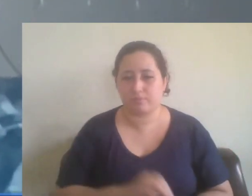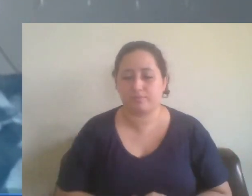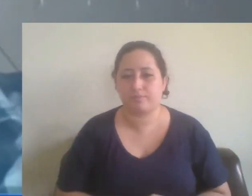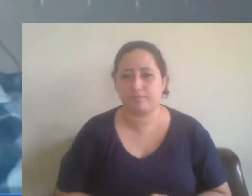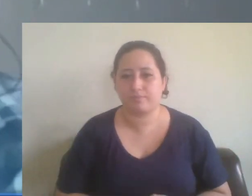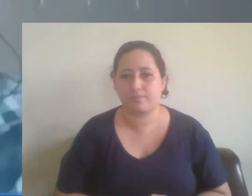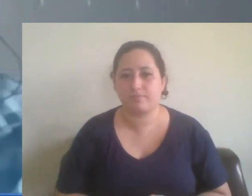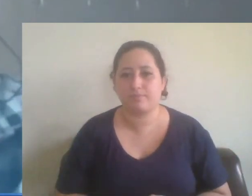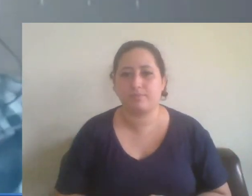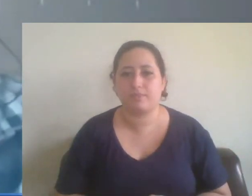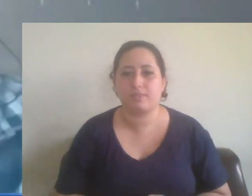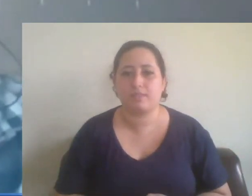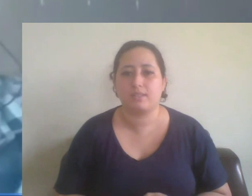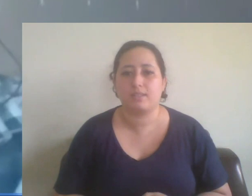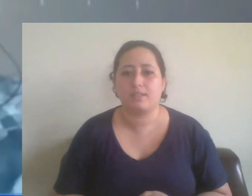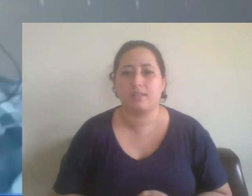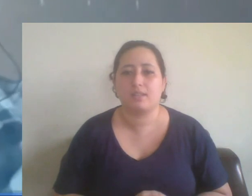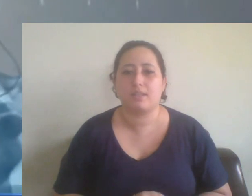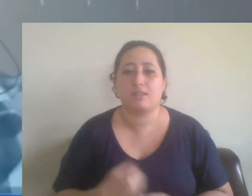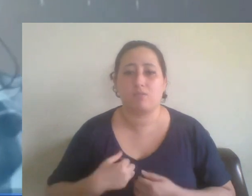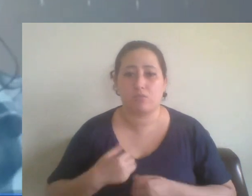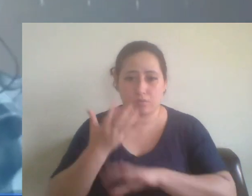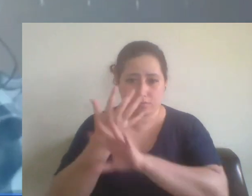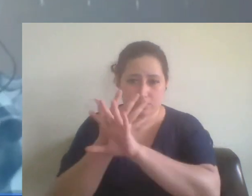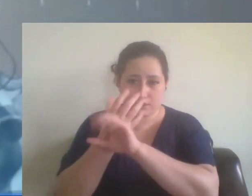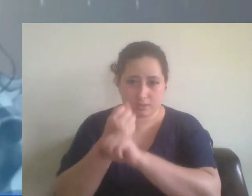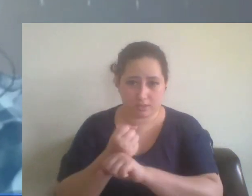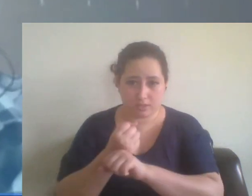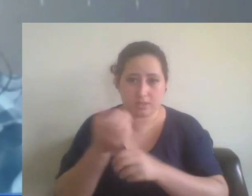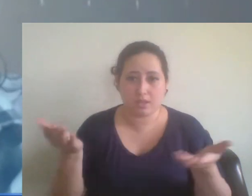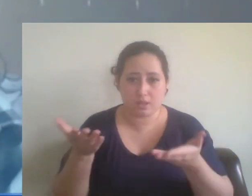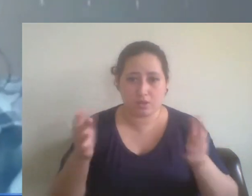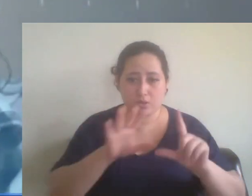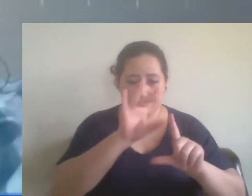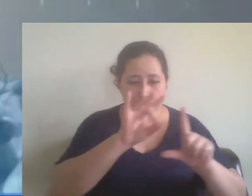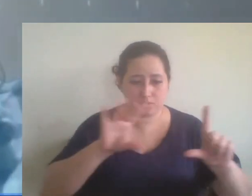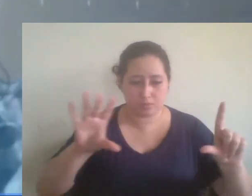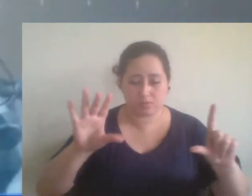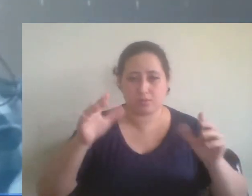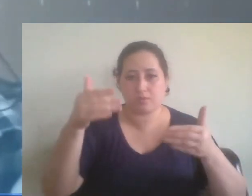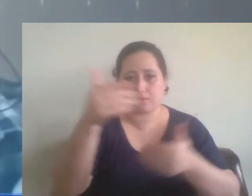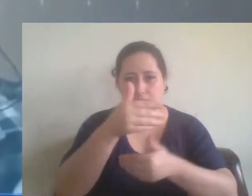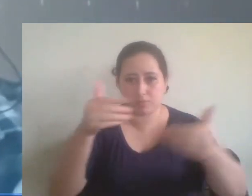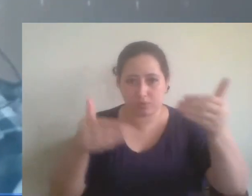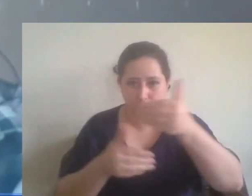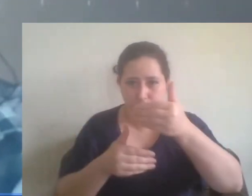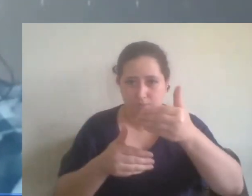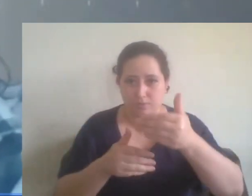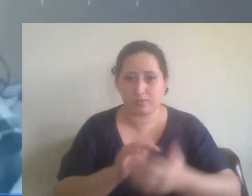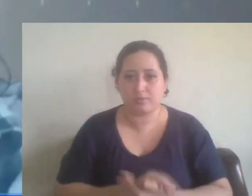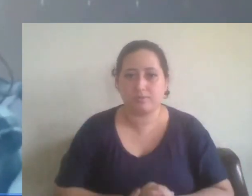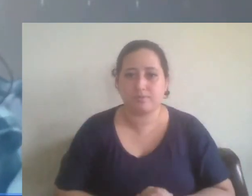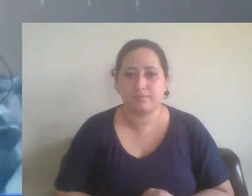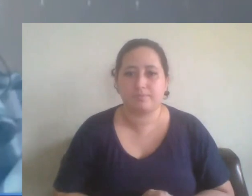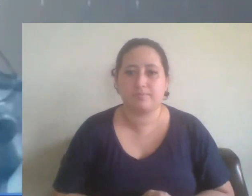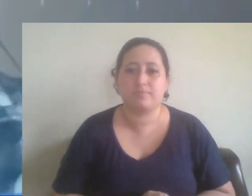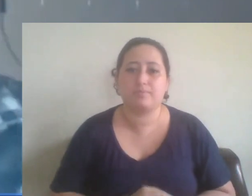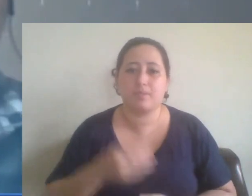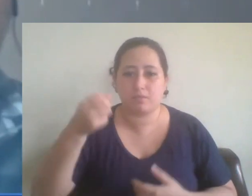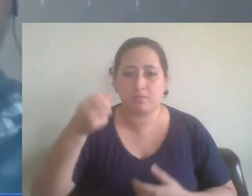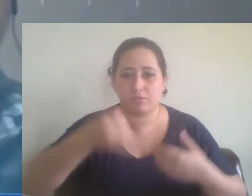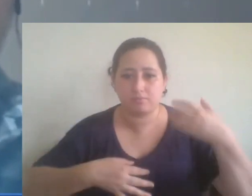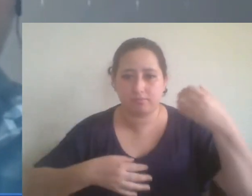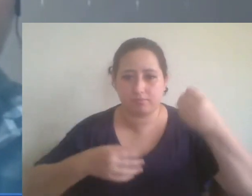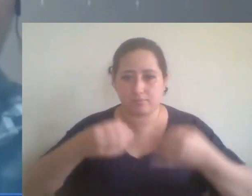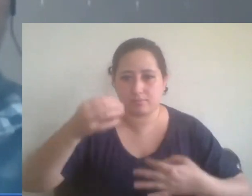licença para vocês, que eu vou fechar a minha câmera, e vou colocar um PowerPoint, porque, na medida que eu for explicando,